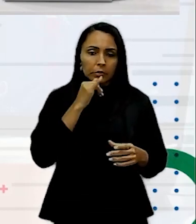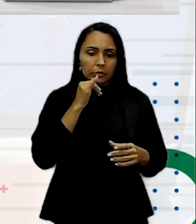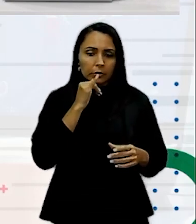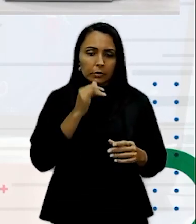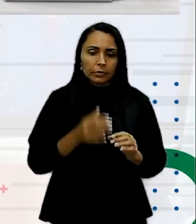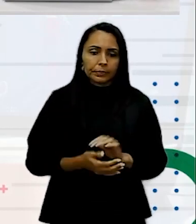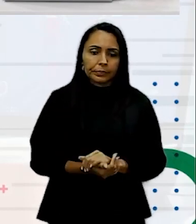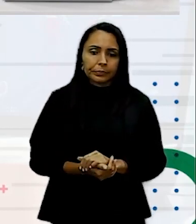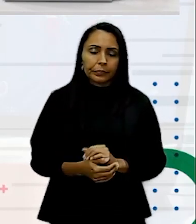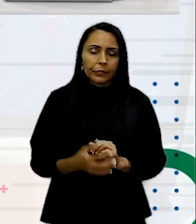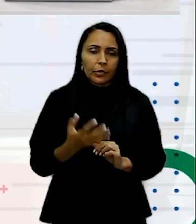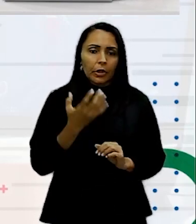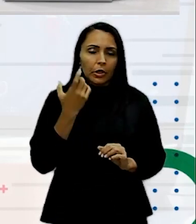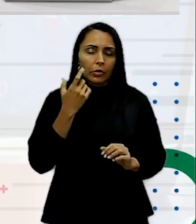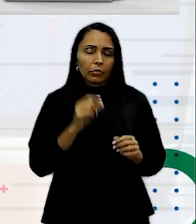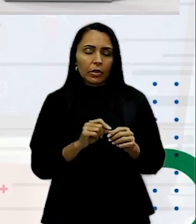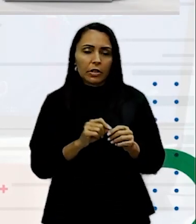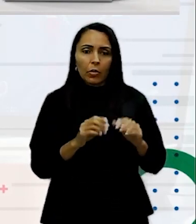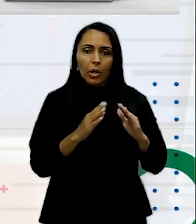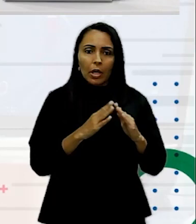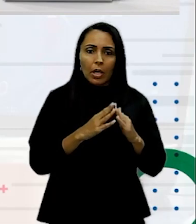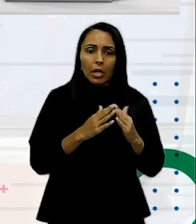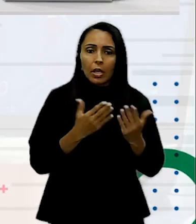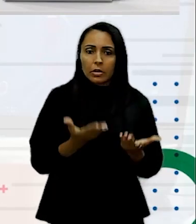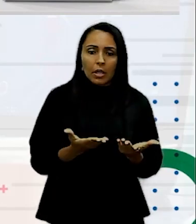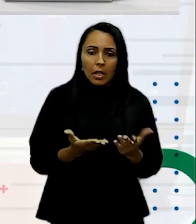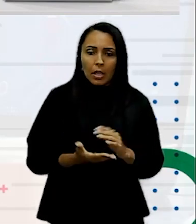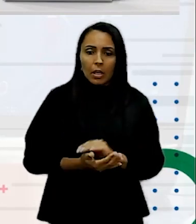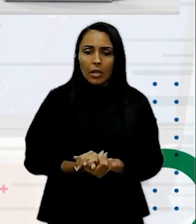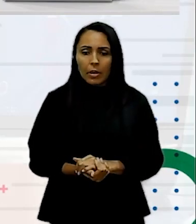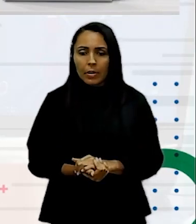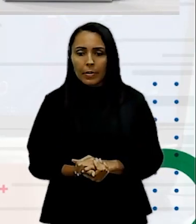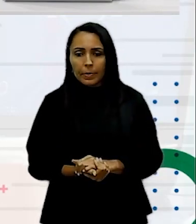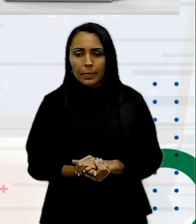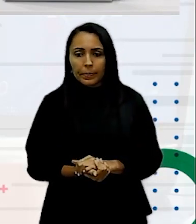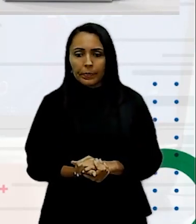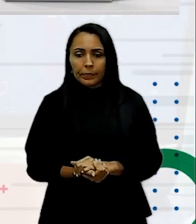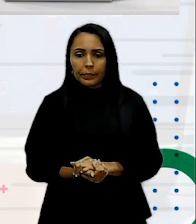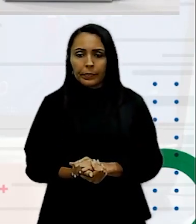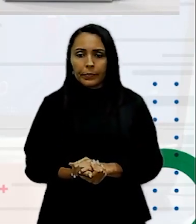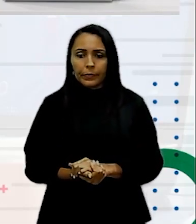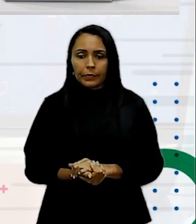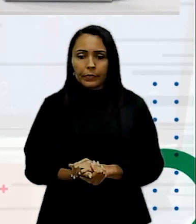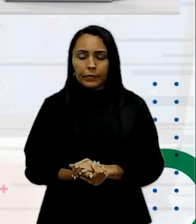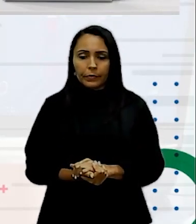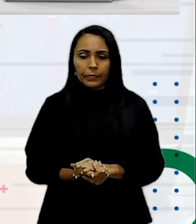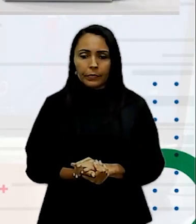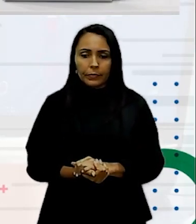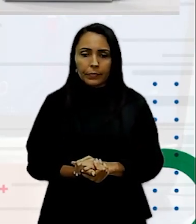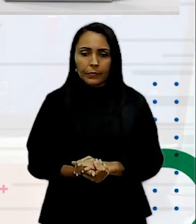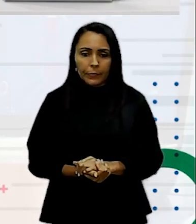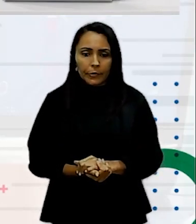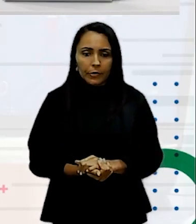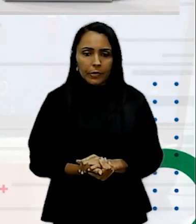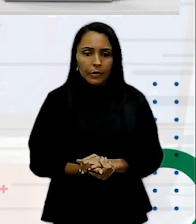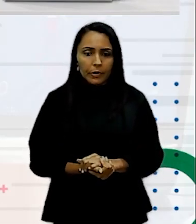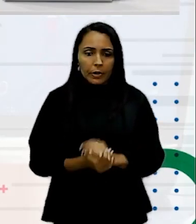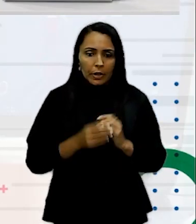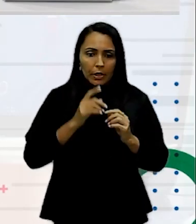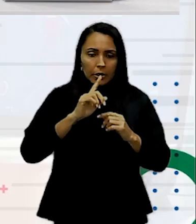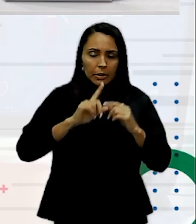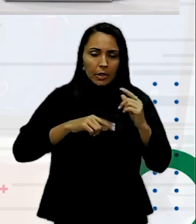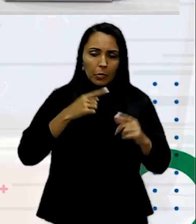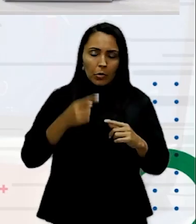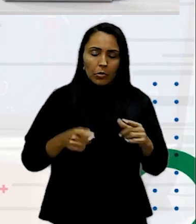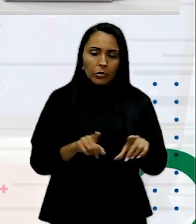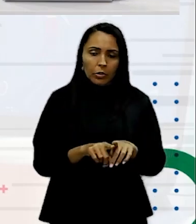Fazer uma casa Eu não vou fazer Uma casa É Uma Toda reta E depois Um ícone